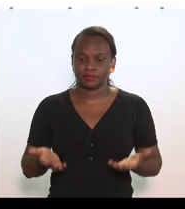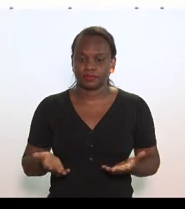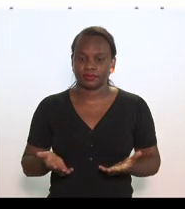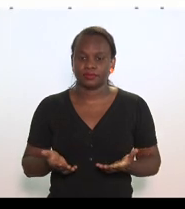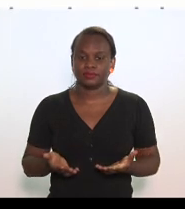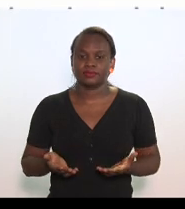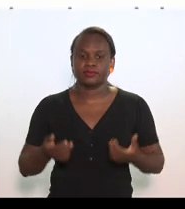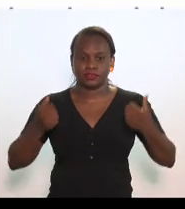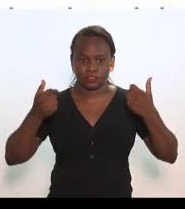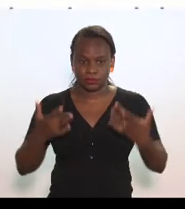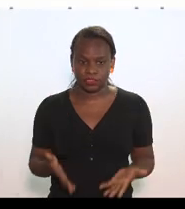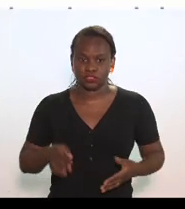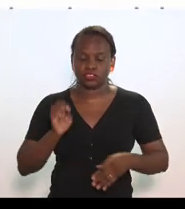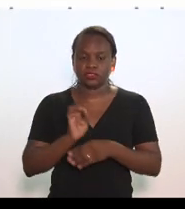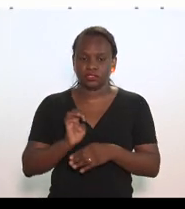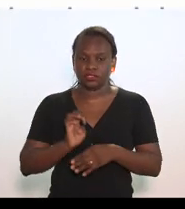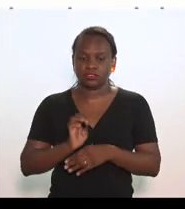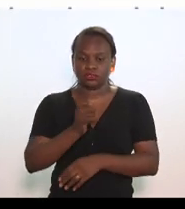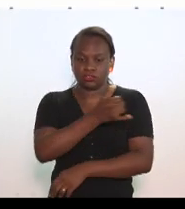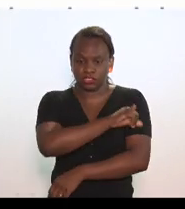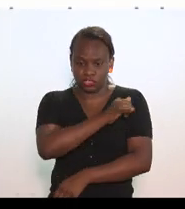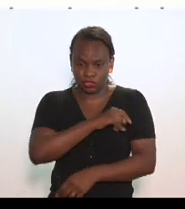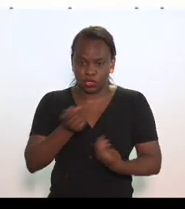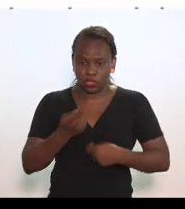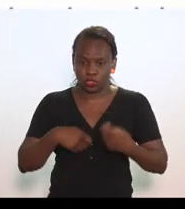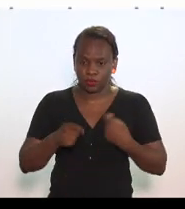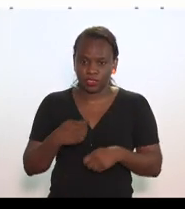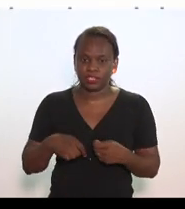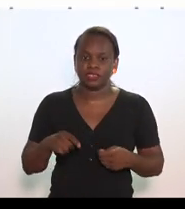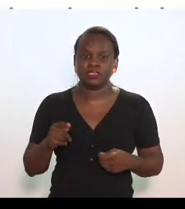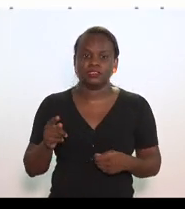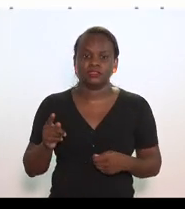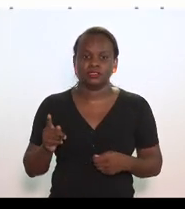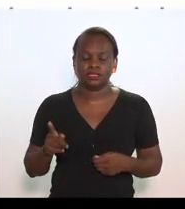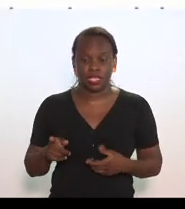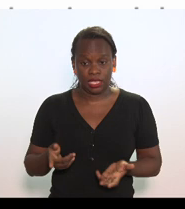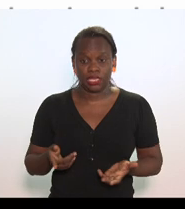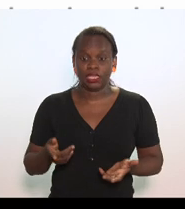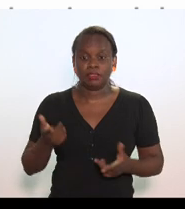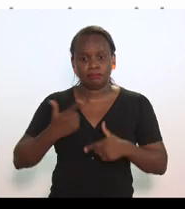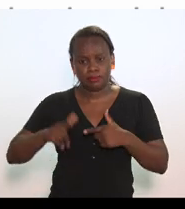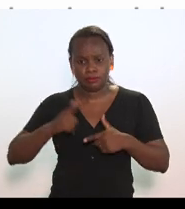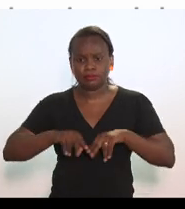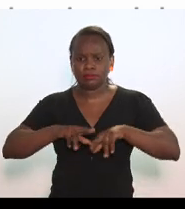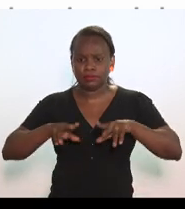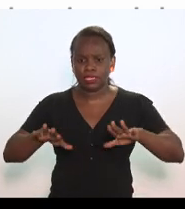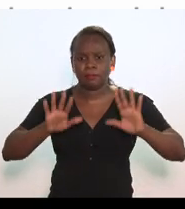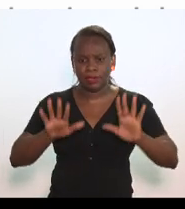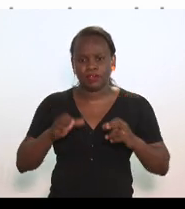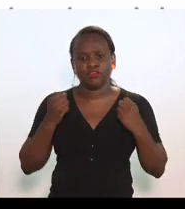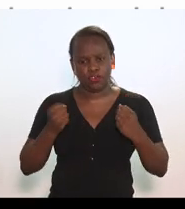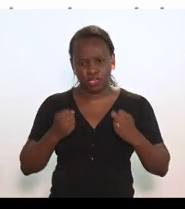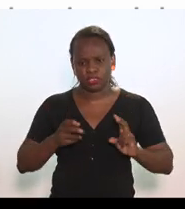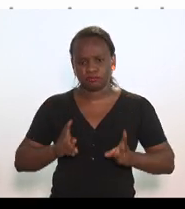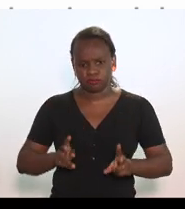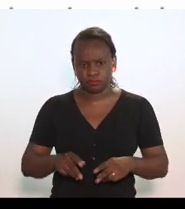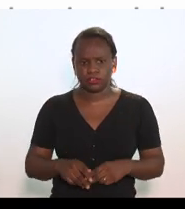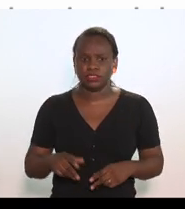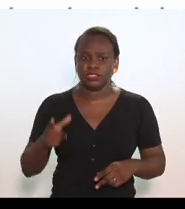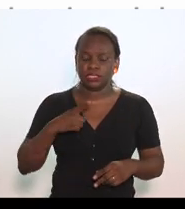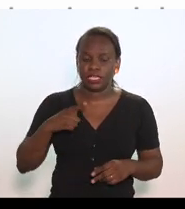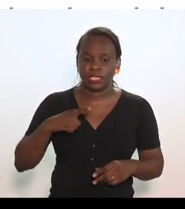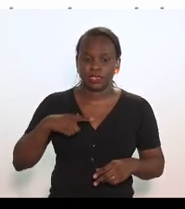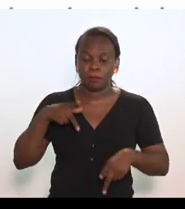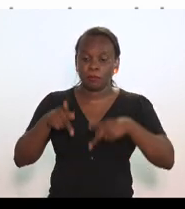Então, vamos lá. O Estado do de Janeiro... A economia do Estado do Rio de Janeiro é uma economia, apesar de toda a crise, que é uma economia forte. Nós temos a